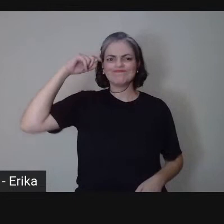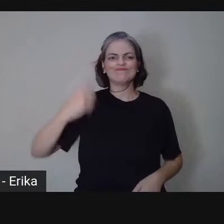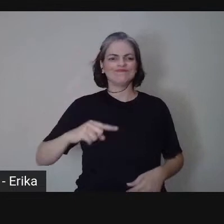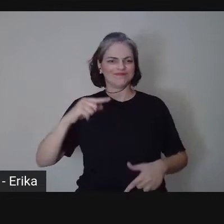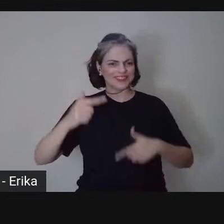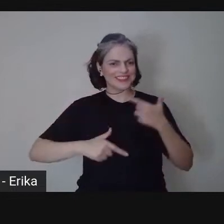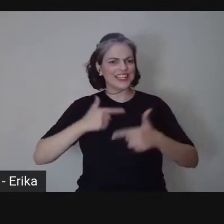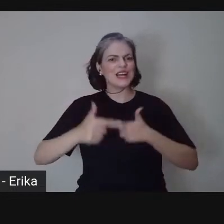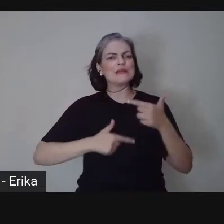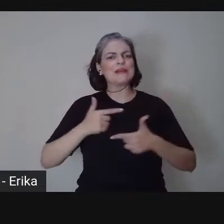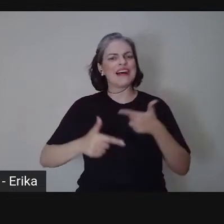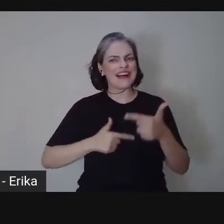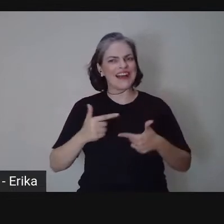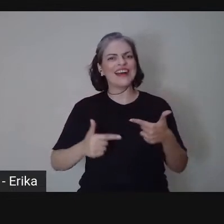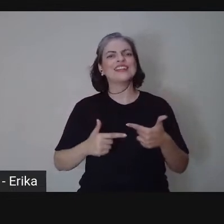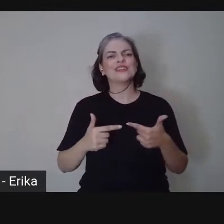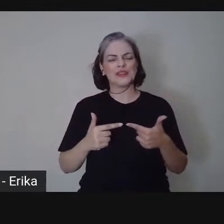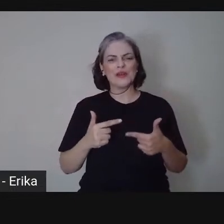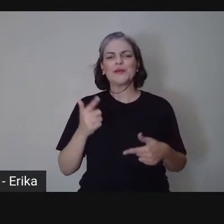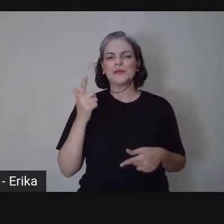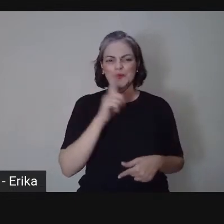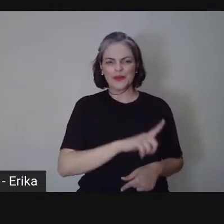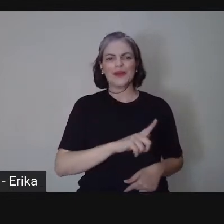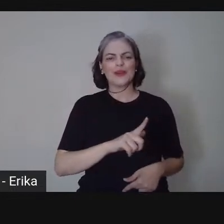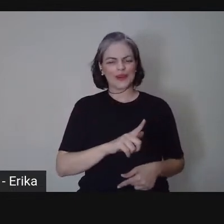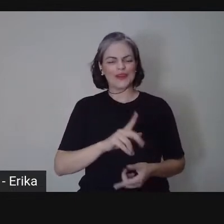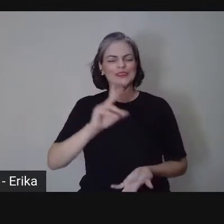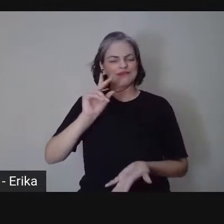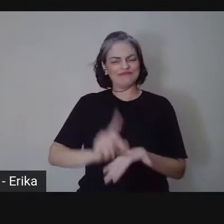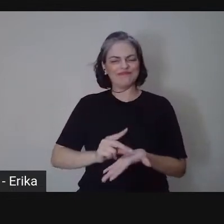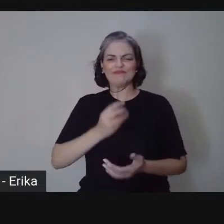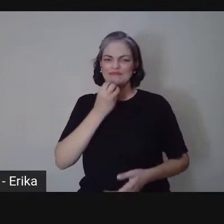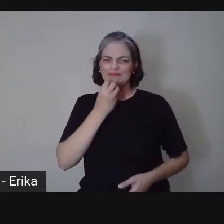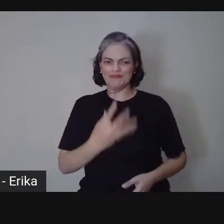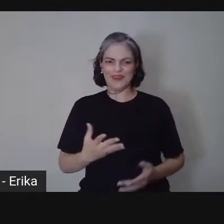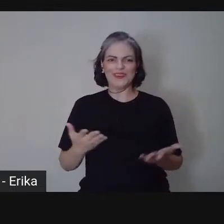isso possa acontecer agora.